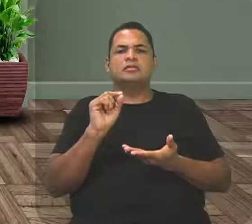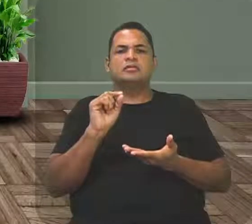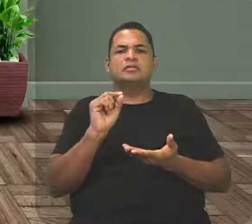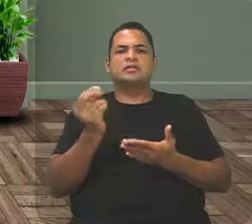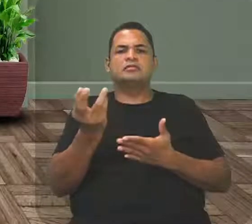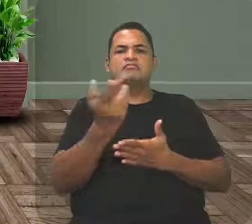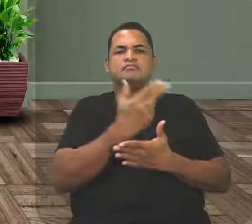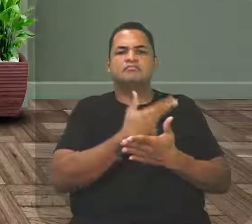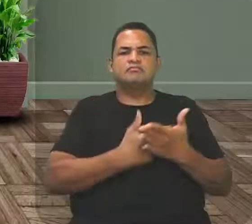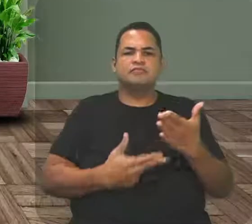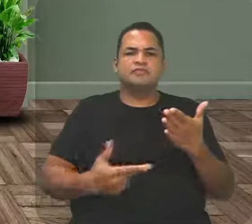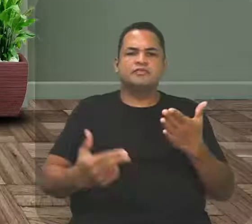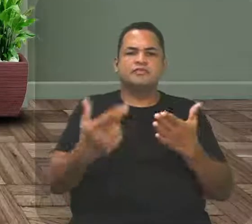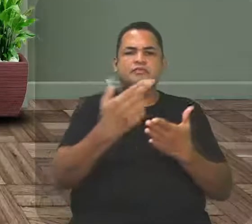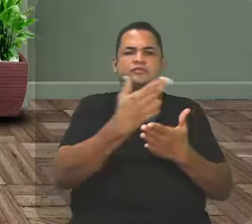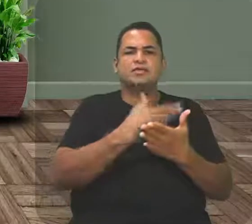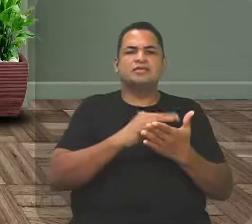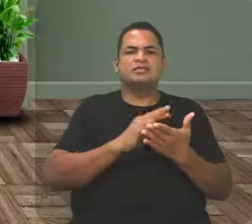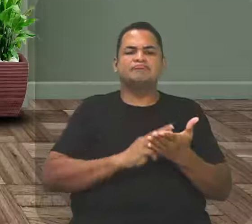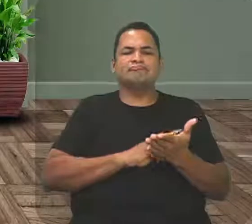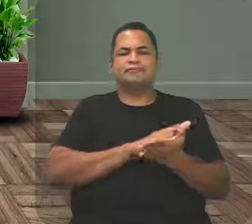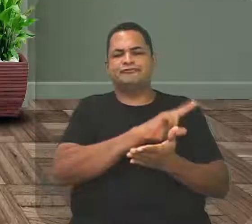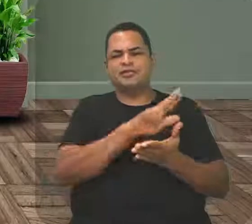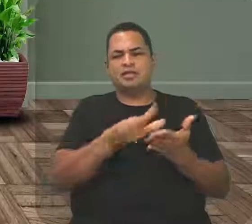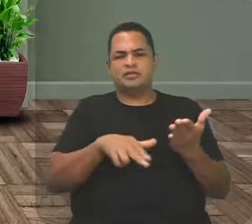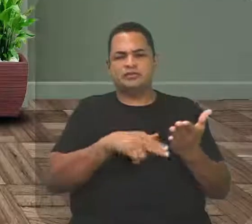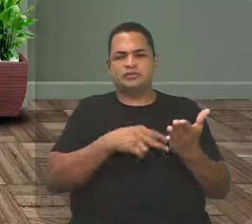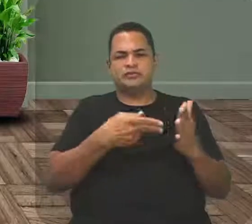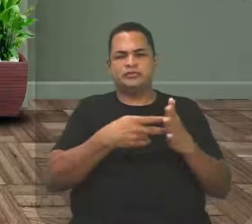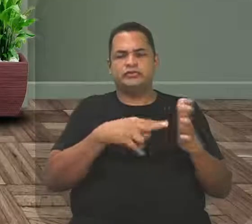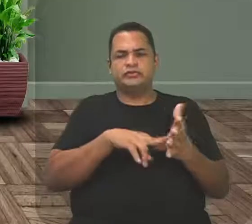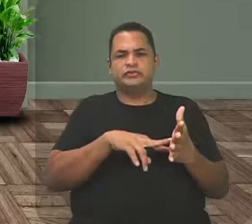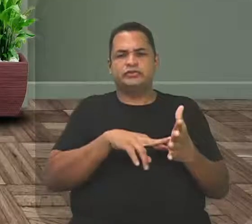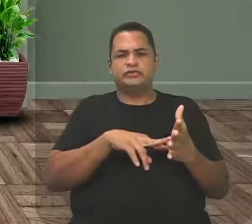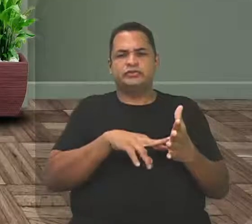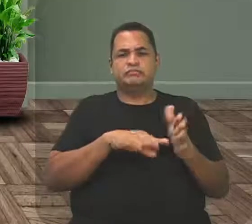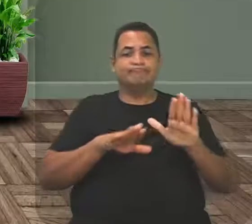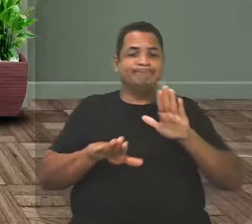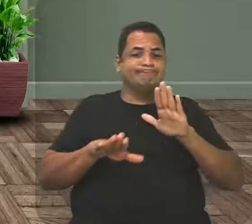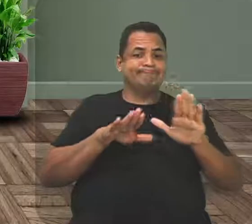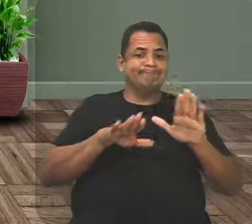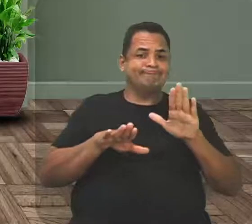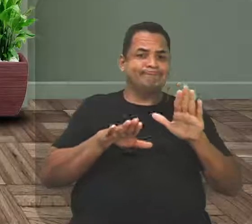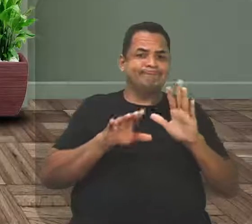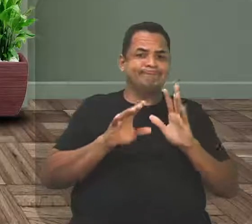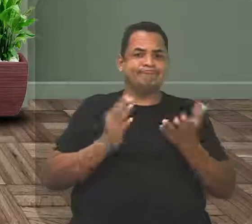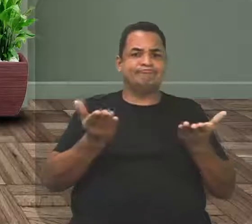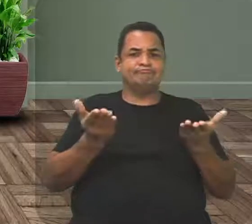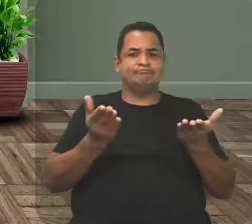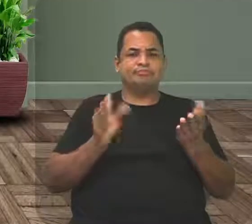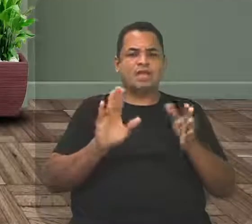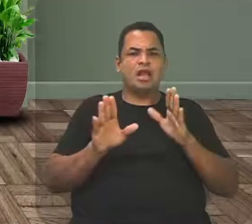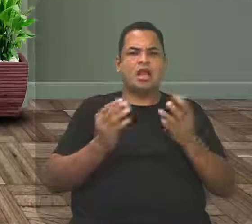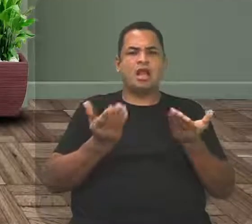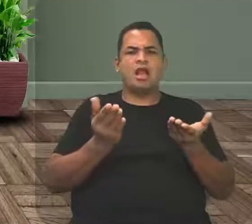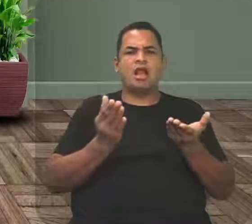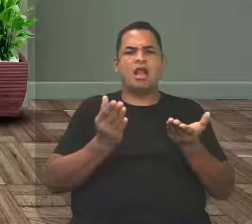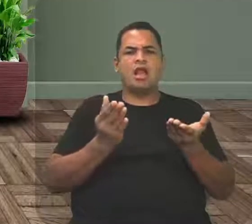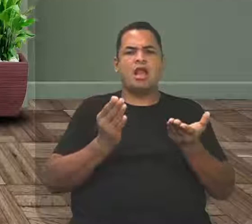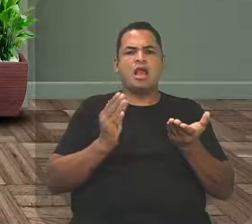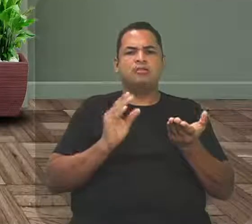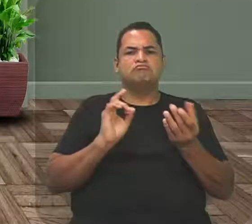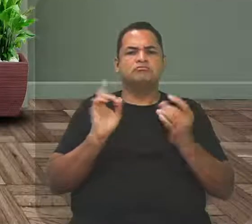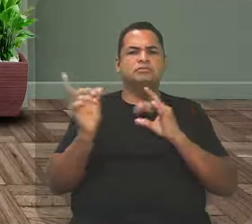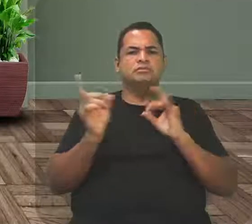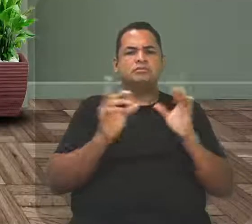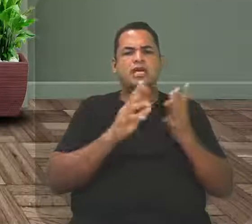plurissignificação, são vários significados. Vai depender de cada um, da situação de cada